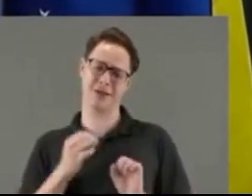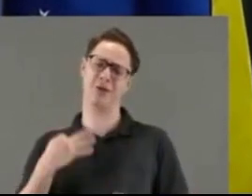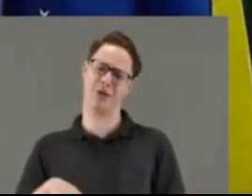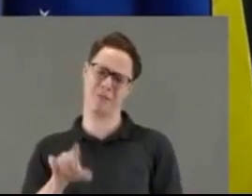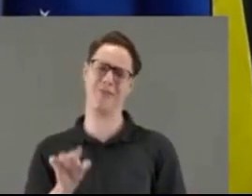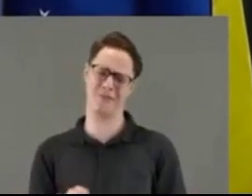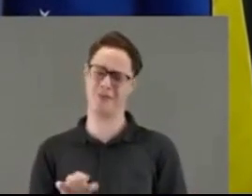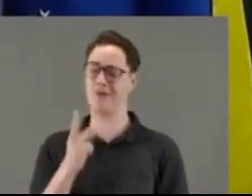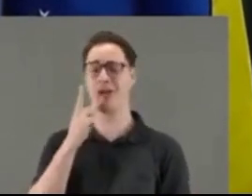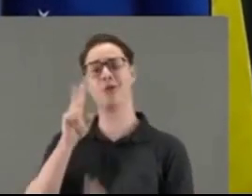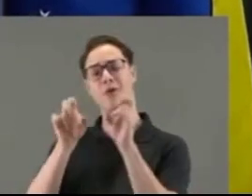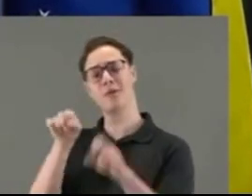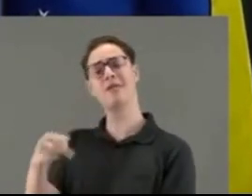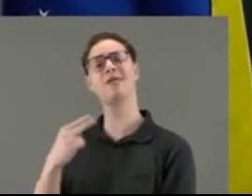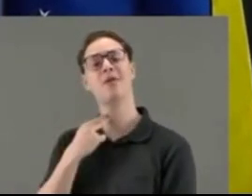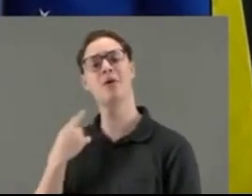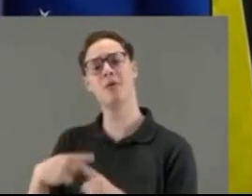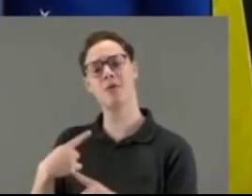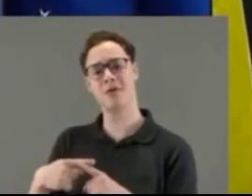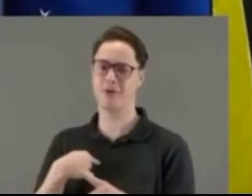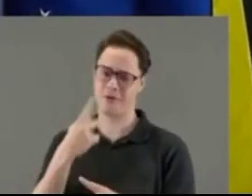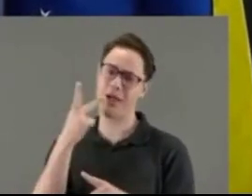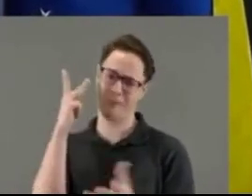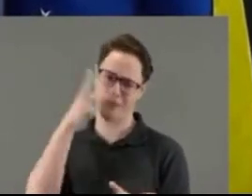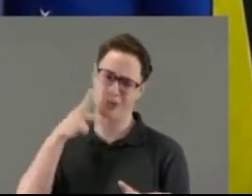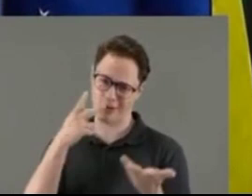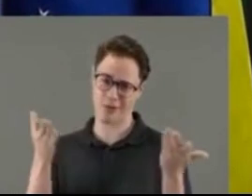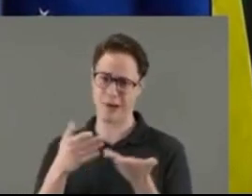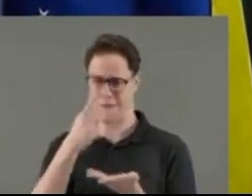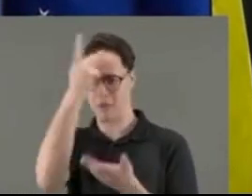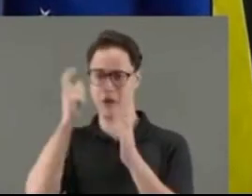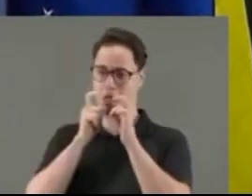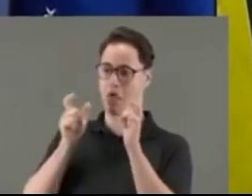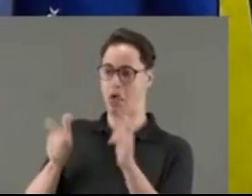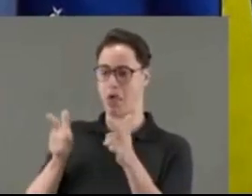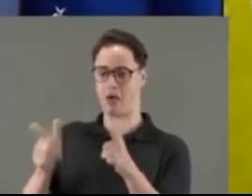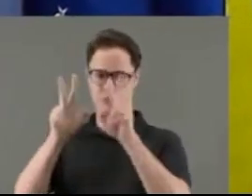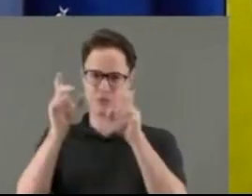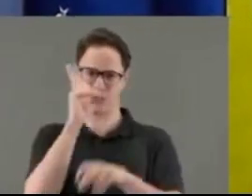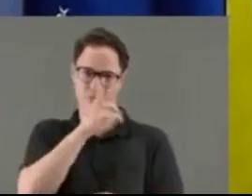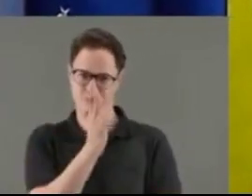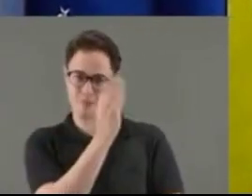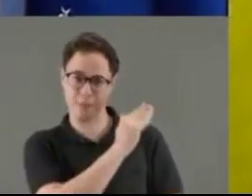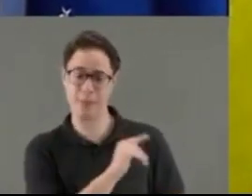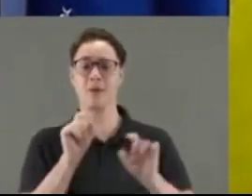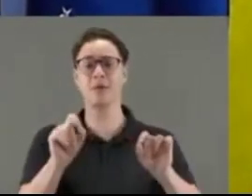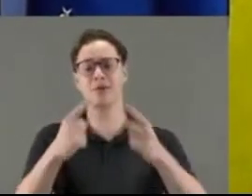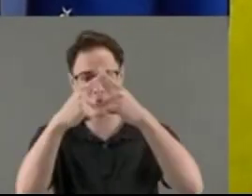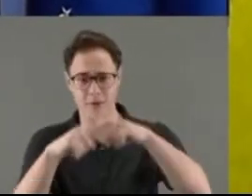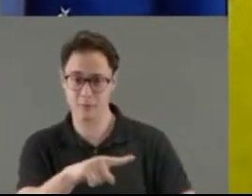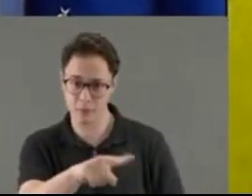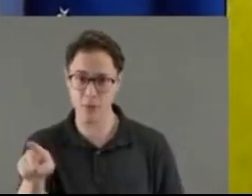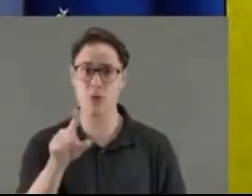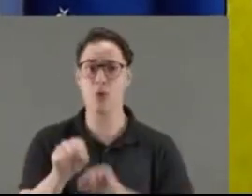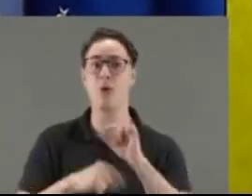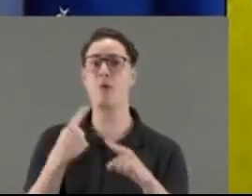falar sobre o Nicolas, porque eu estou vendo alguns, eu vou falar dos políticos que estão criticando a questão de domingo. Eu queria fazer um desafio para vocês, porque